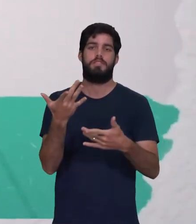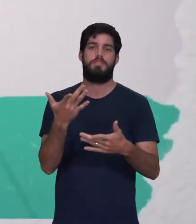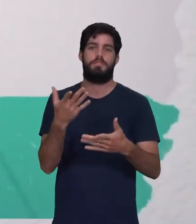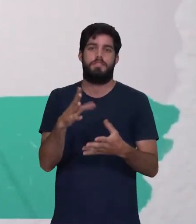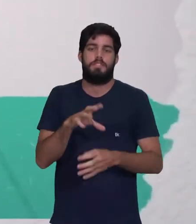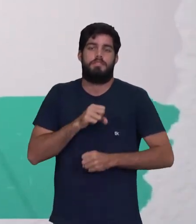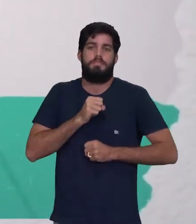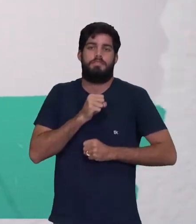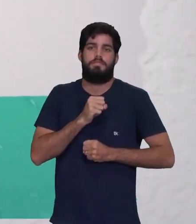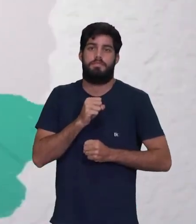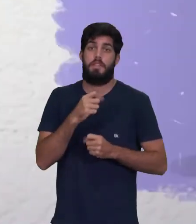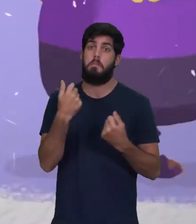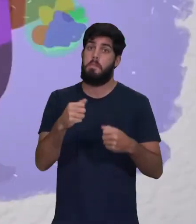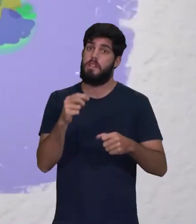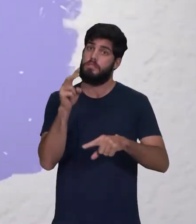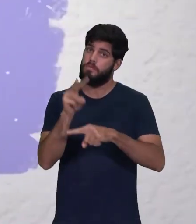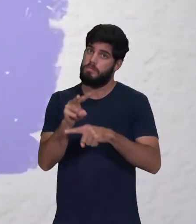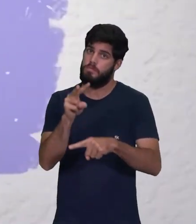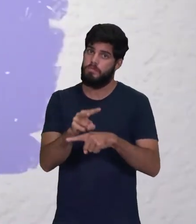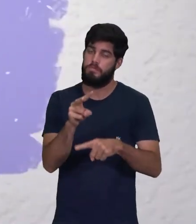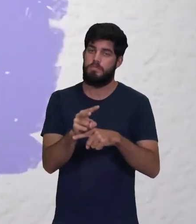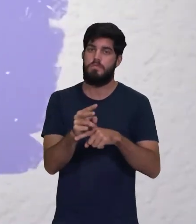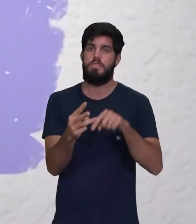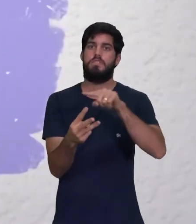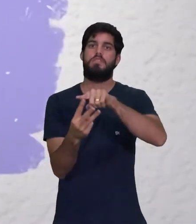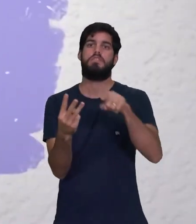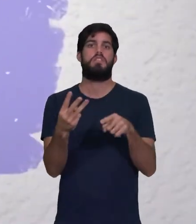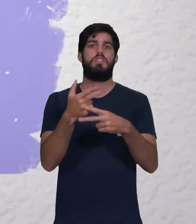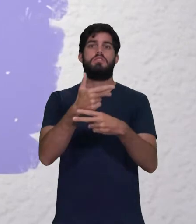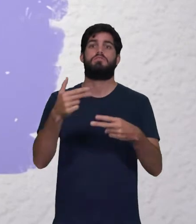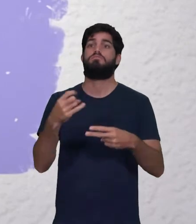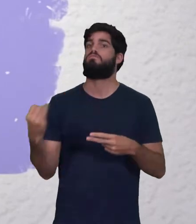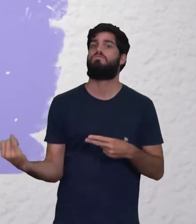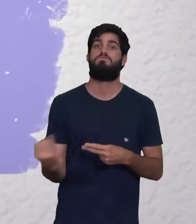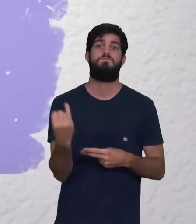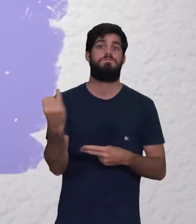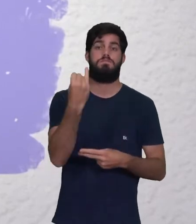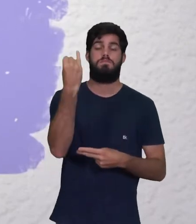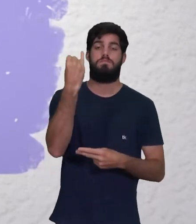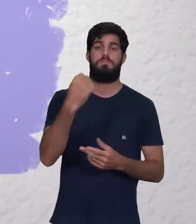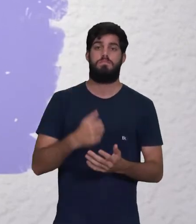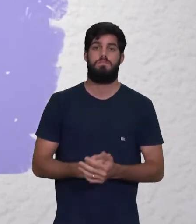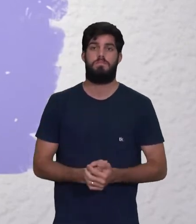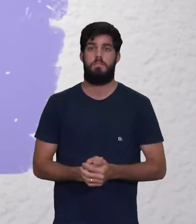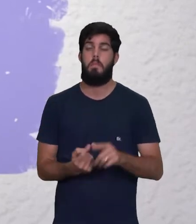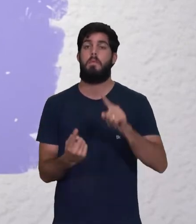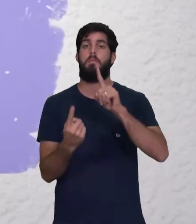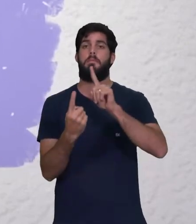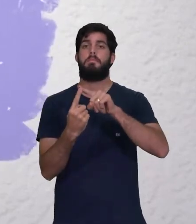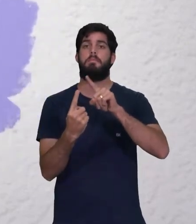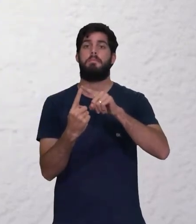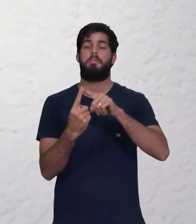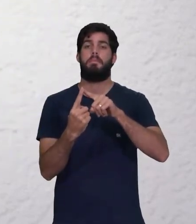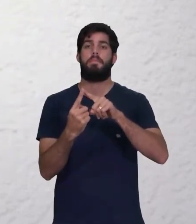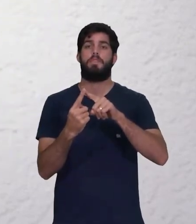parece. O jeito é se cuidar. Para isso, três medidas são importantíssimas.